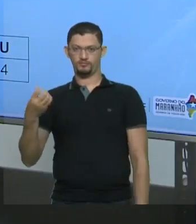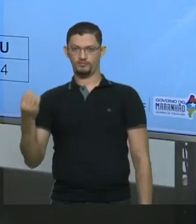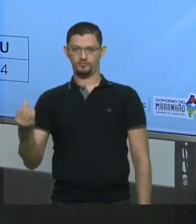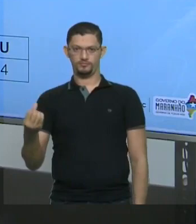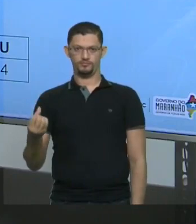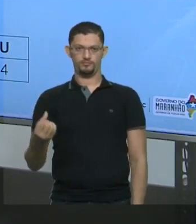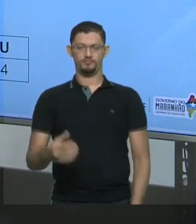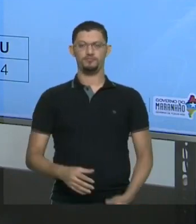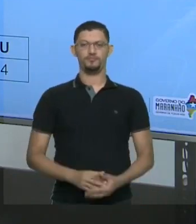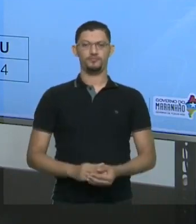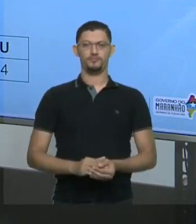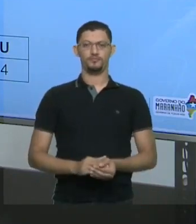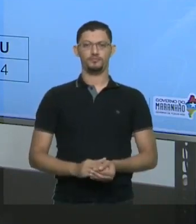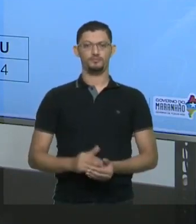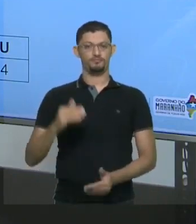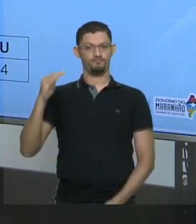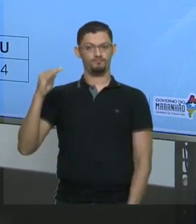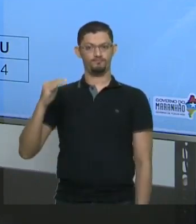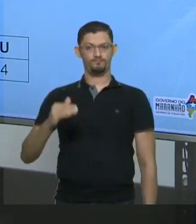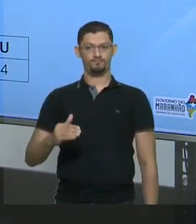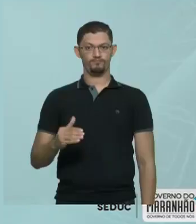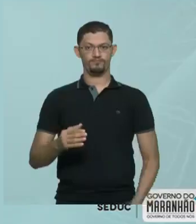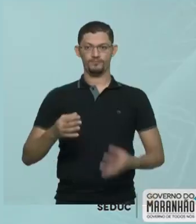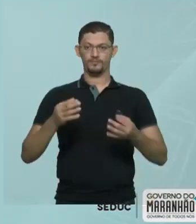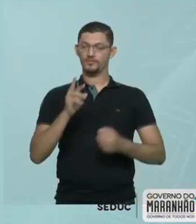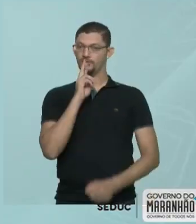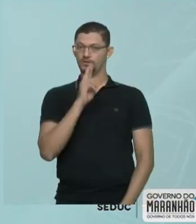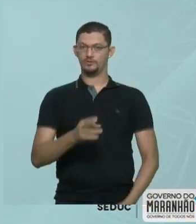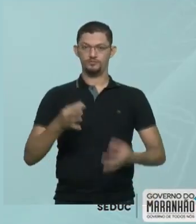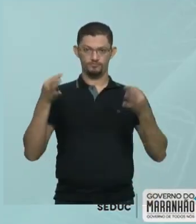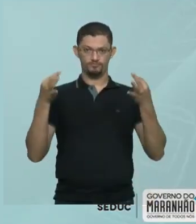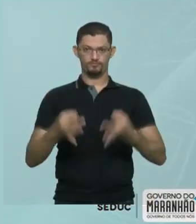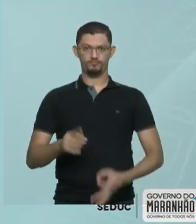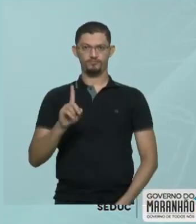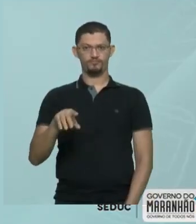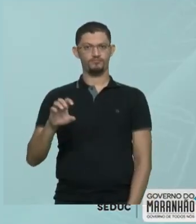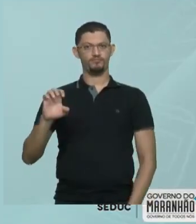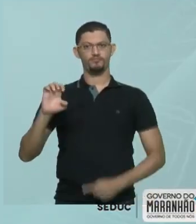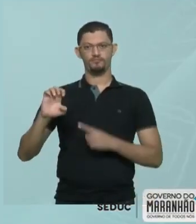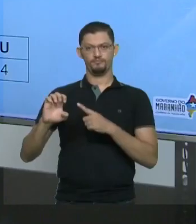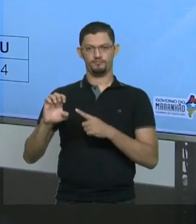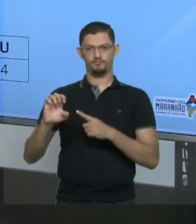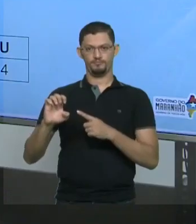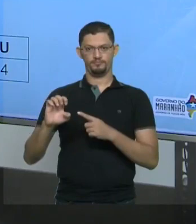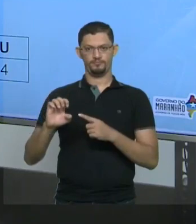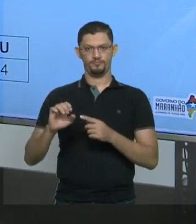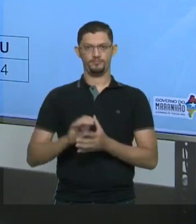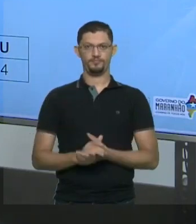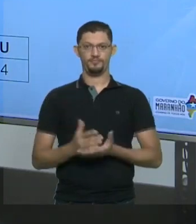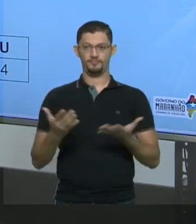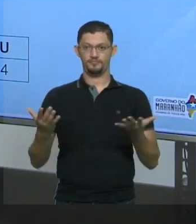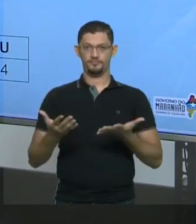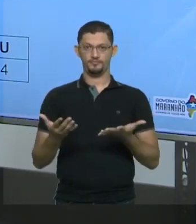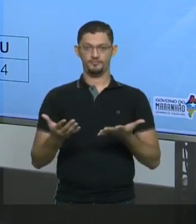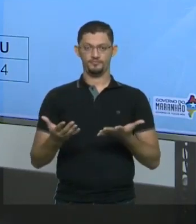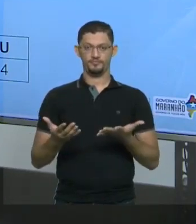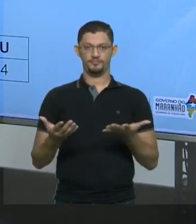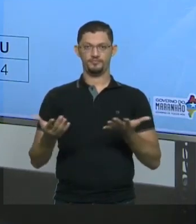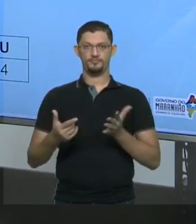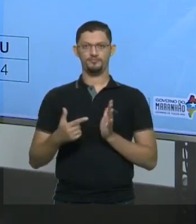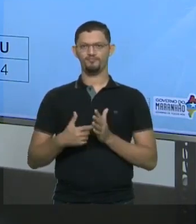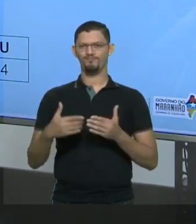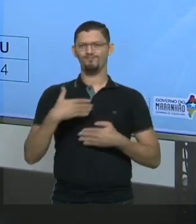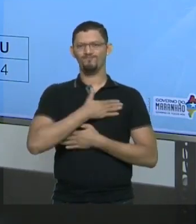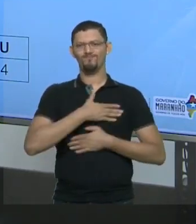todos os três critérios. Logo, a resposta correta é a letra E. Beleza, turma? Então, olha só. Foi um prazer exácido com vocês.